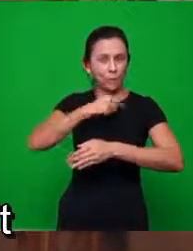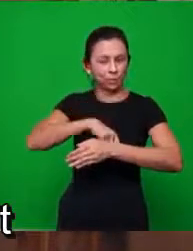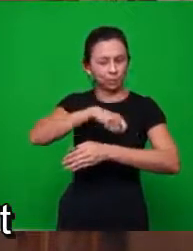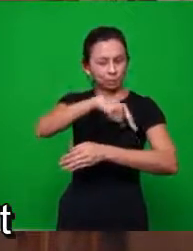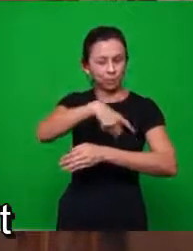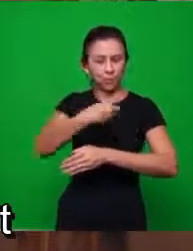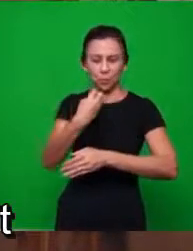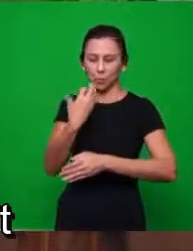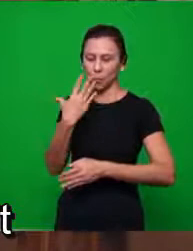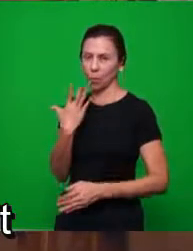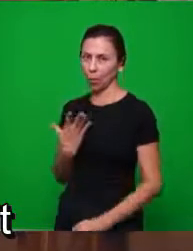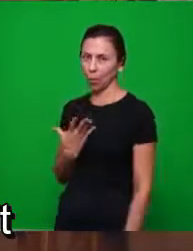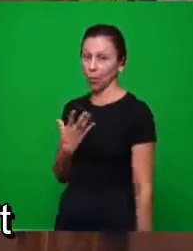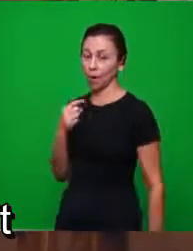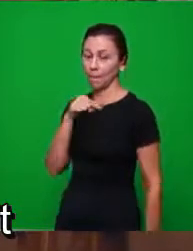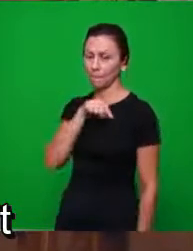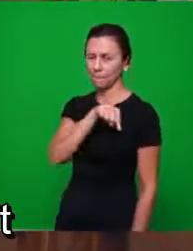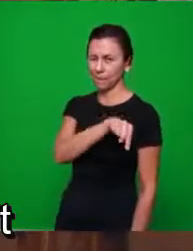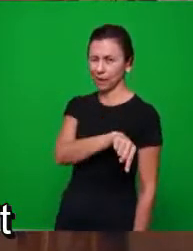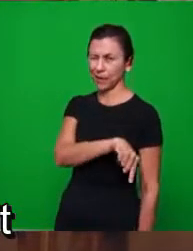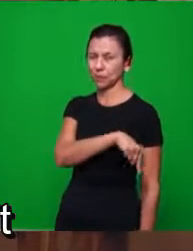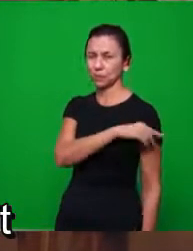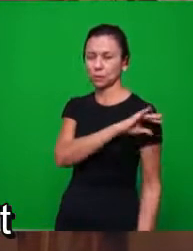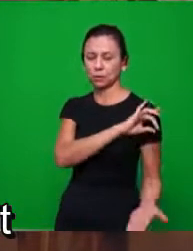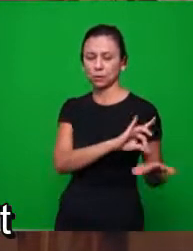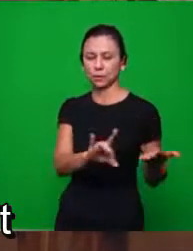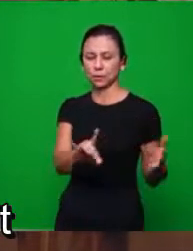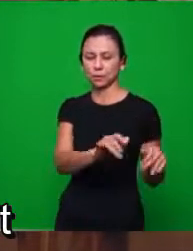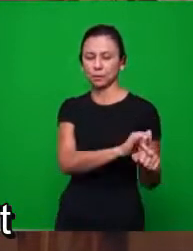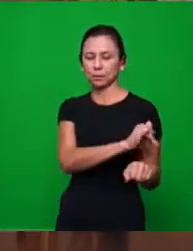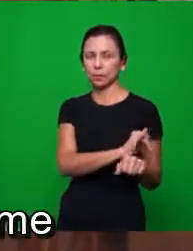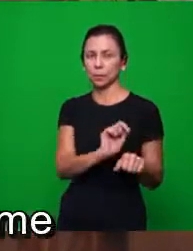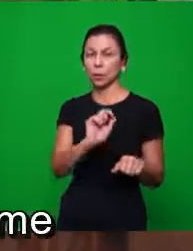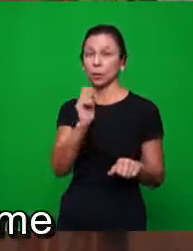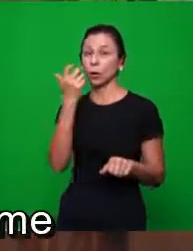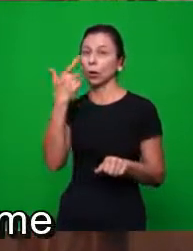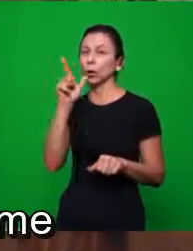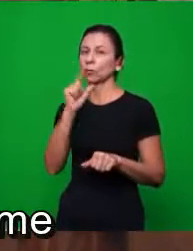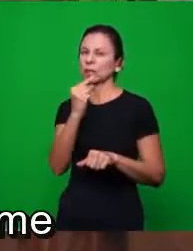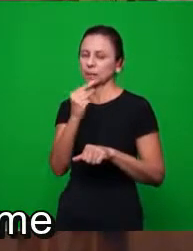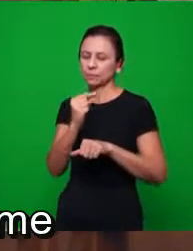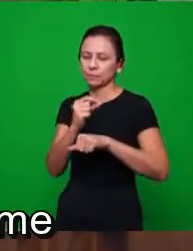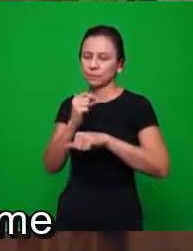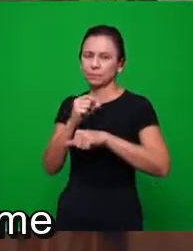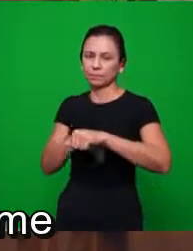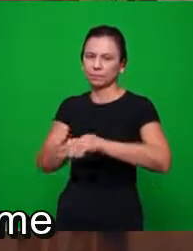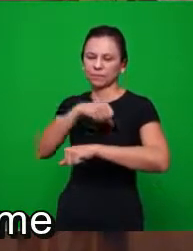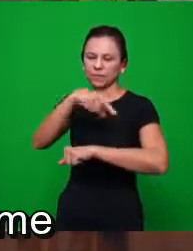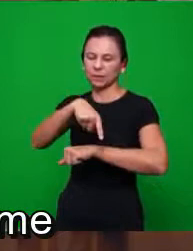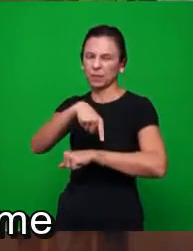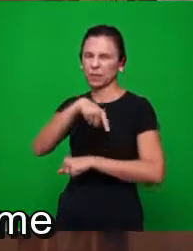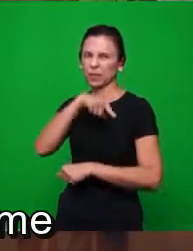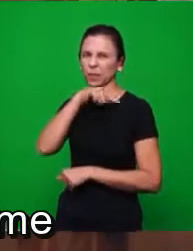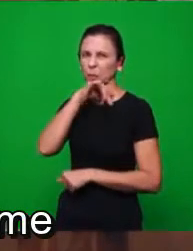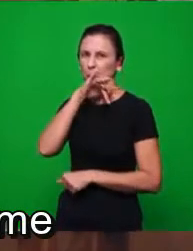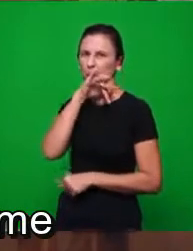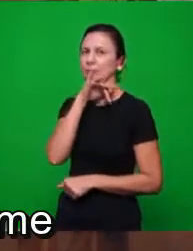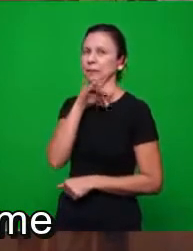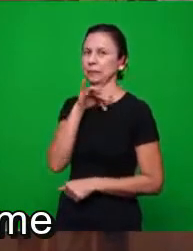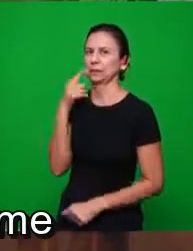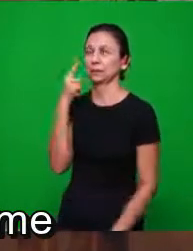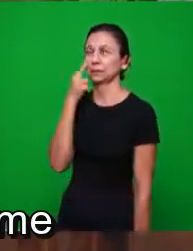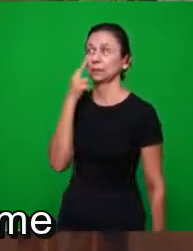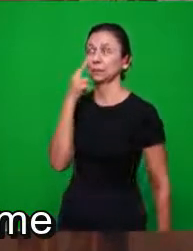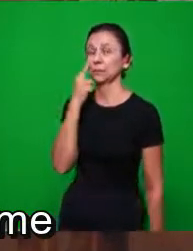o adversário planta outra semente que não é a boa semente. Então, nós vamos ver aqui